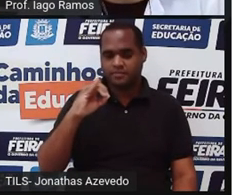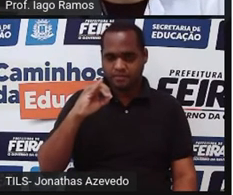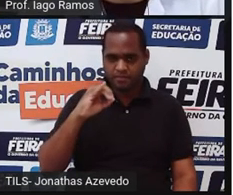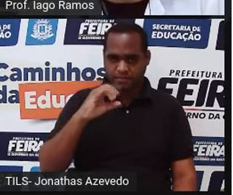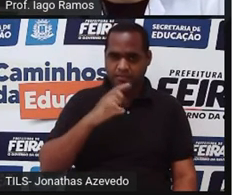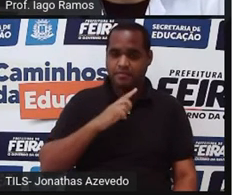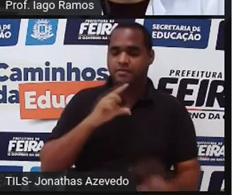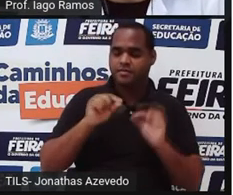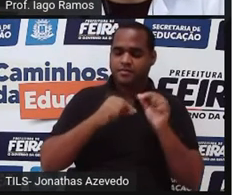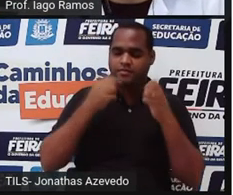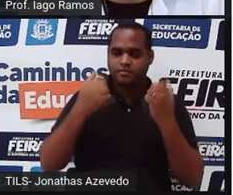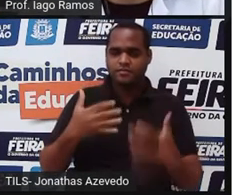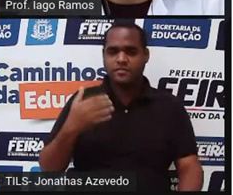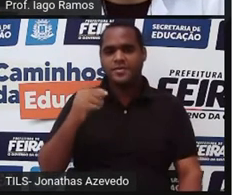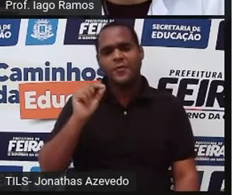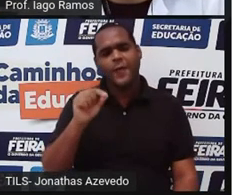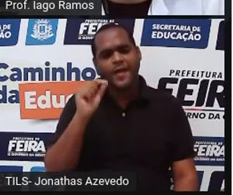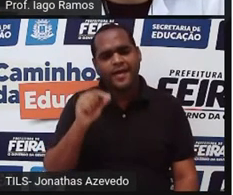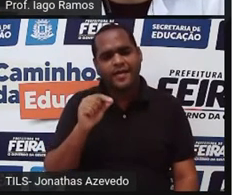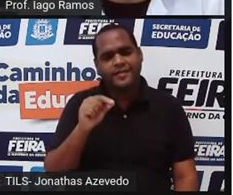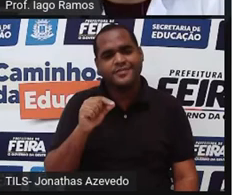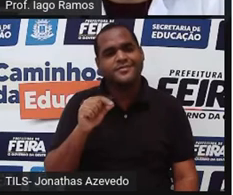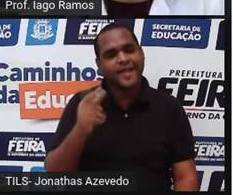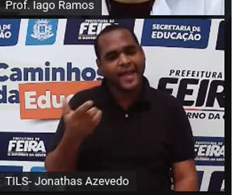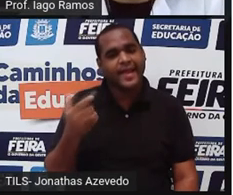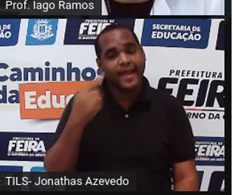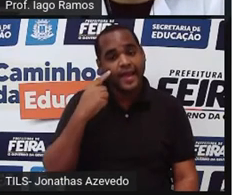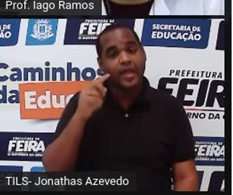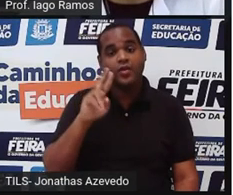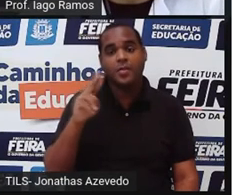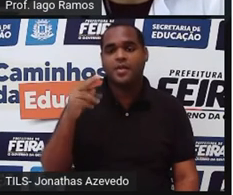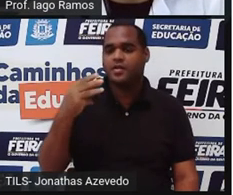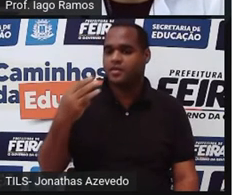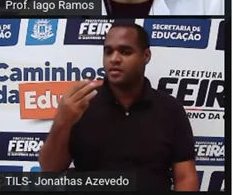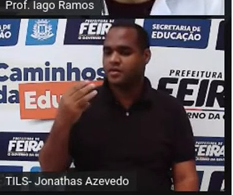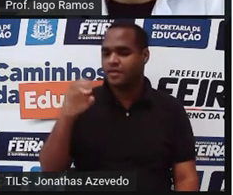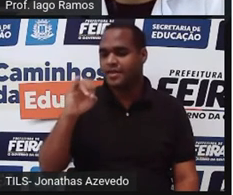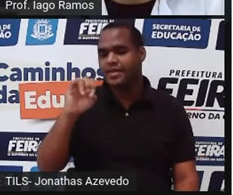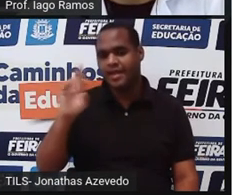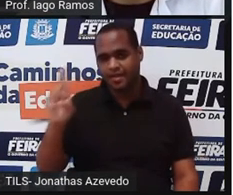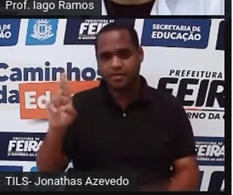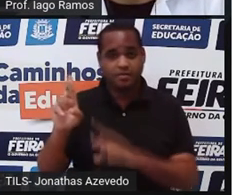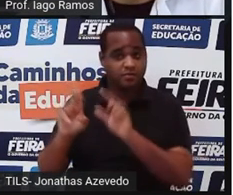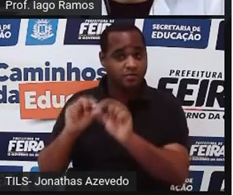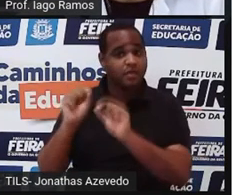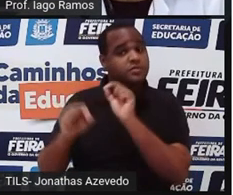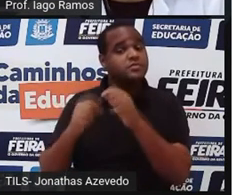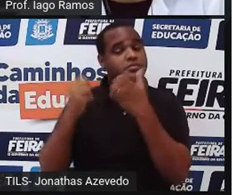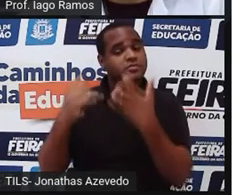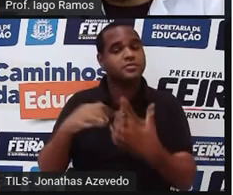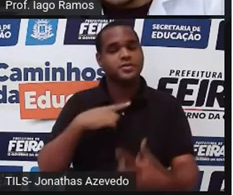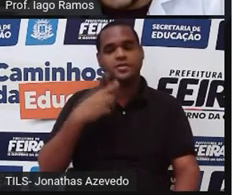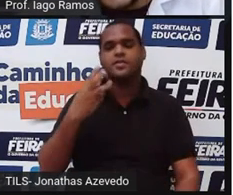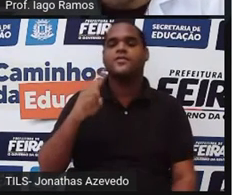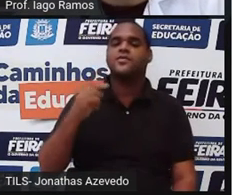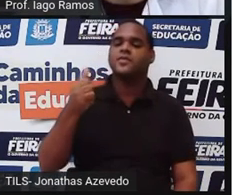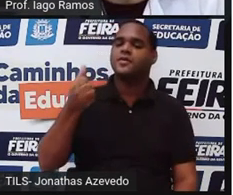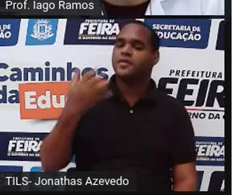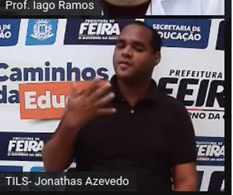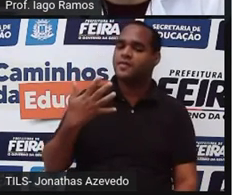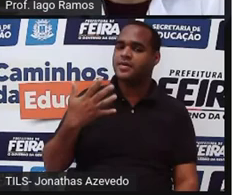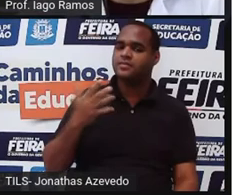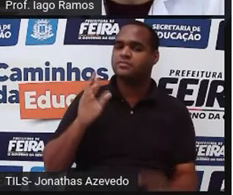ele é irracional? Porque esses números que se aproximam do 3,14 são dízimas